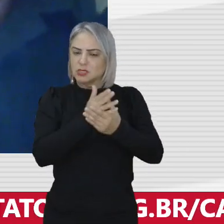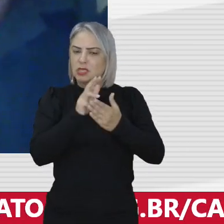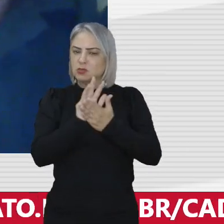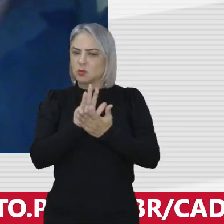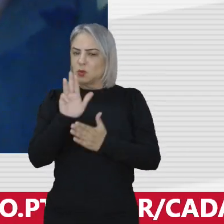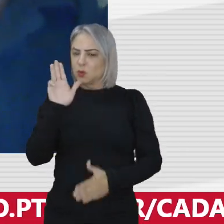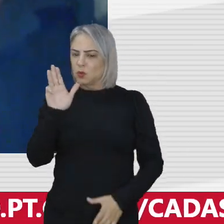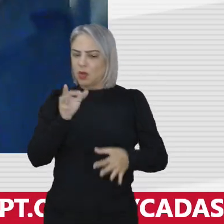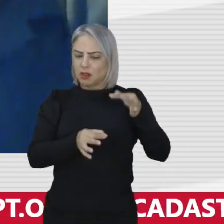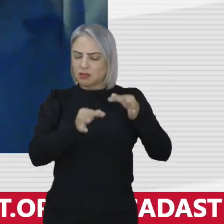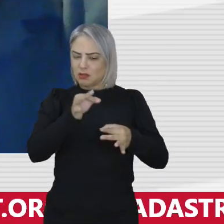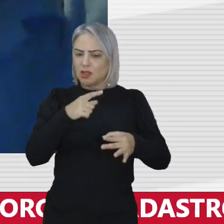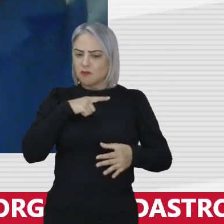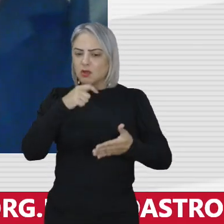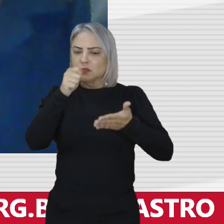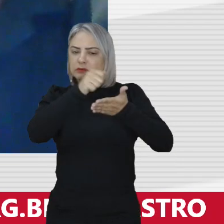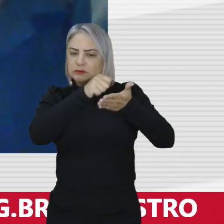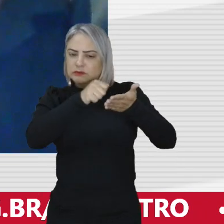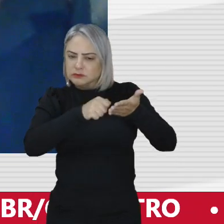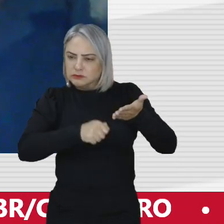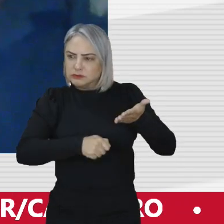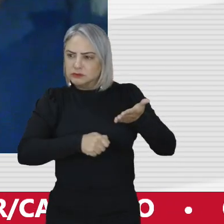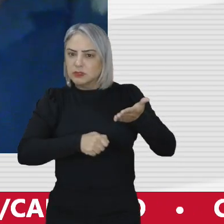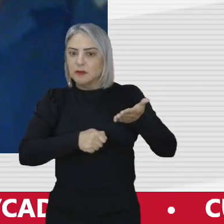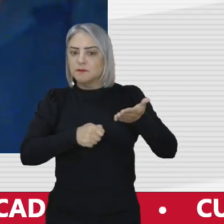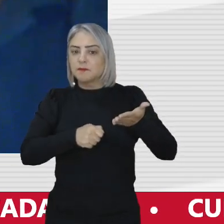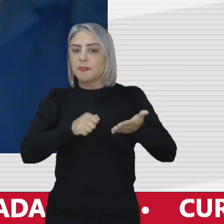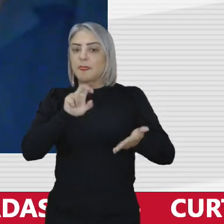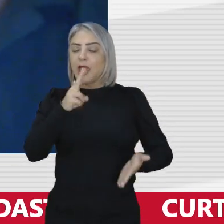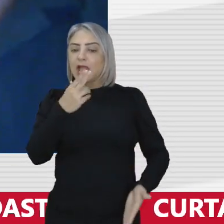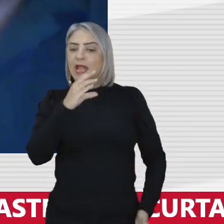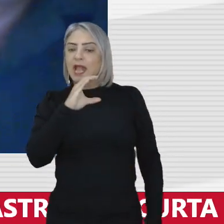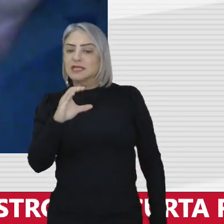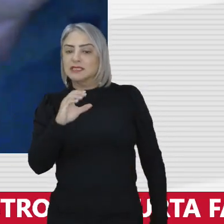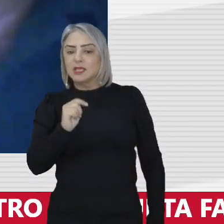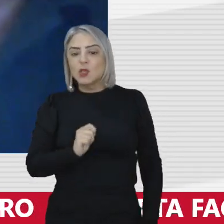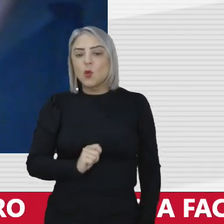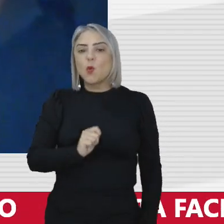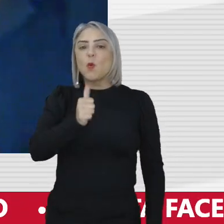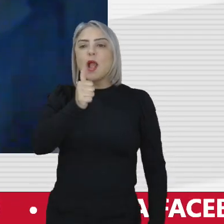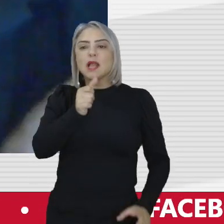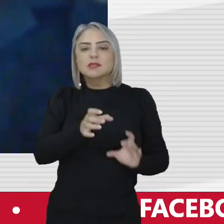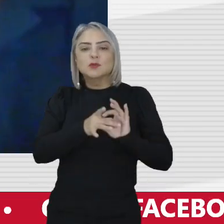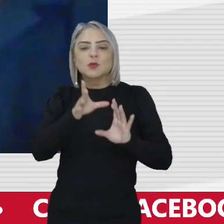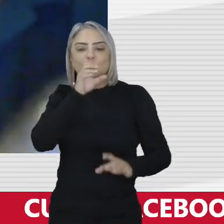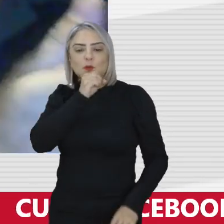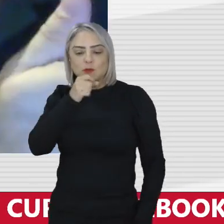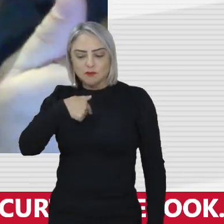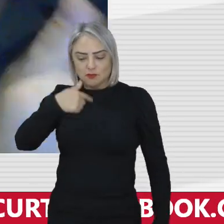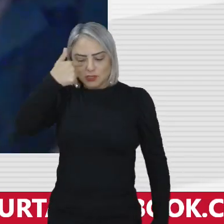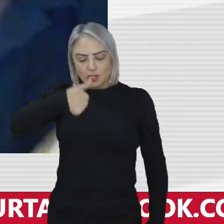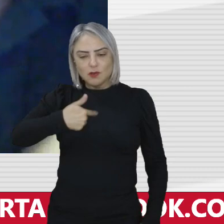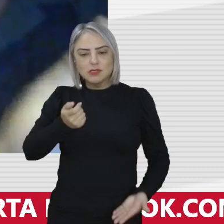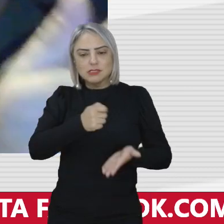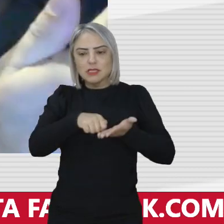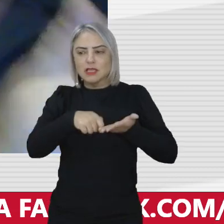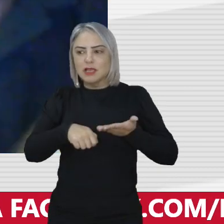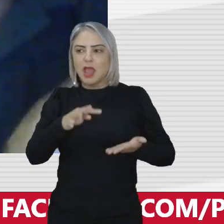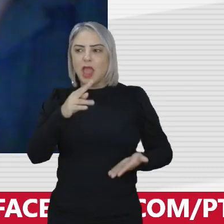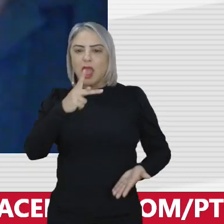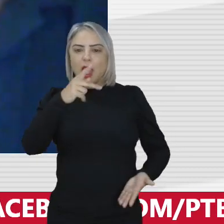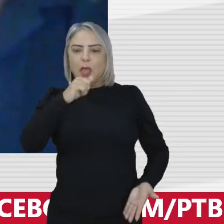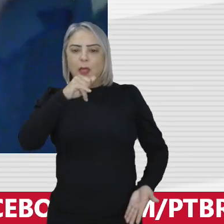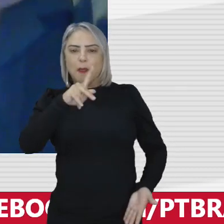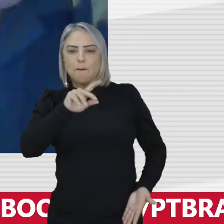fui um dos redatores daquele habeas corpus que quase soltou o Lula naquele domingo fui eu Paulo Teixeira